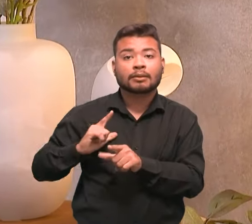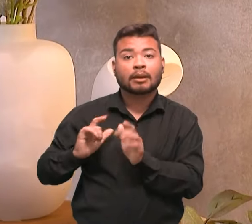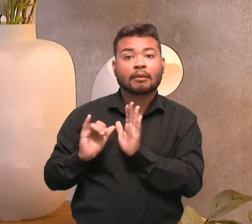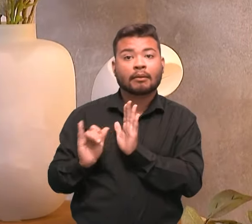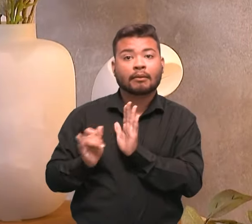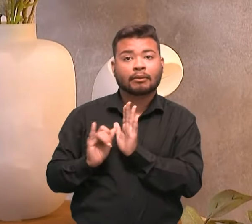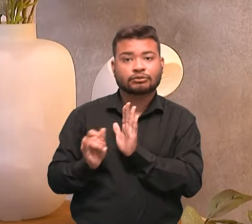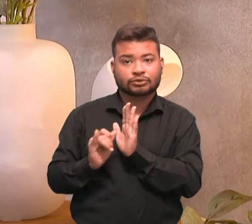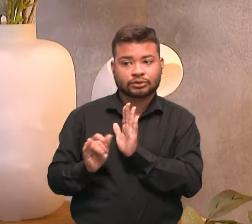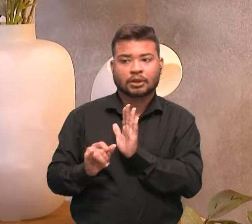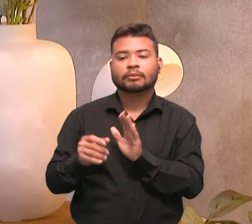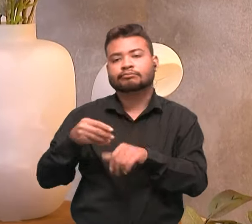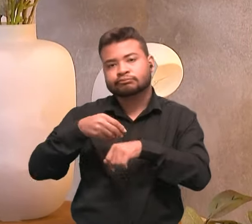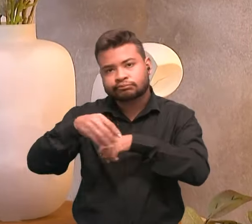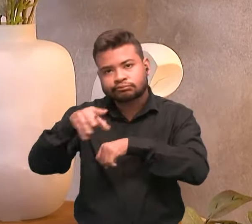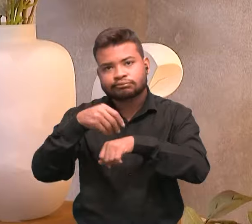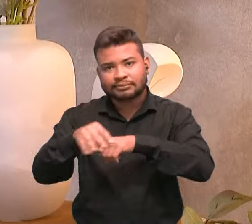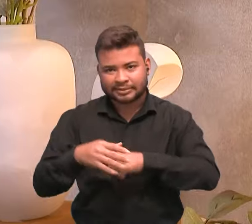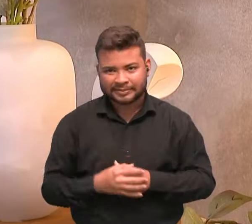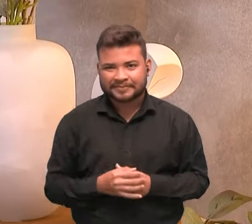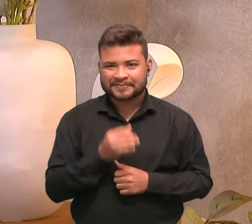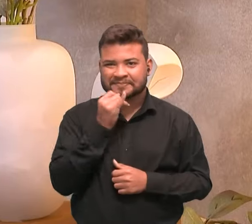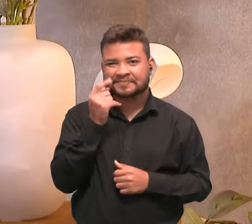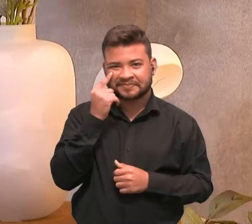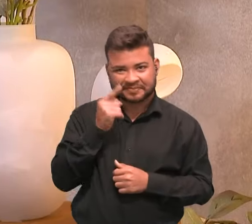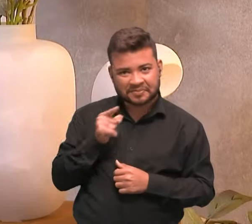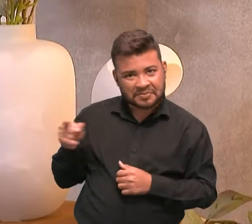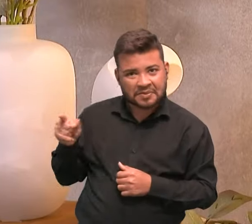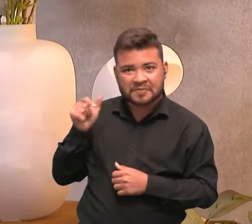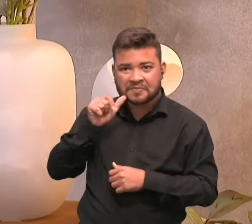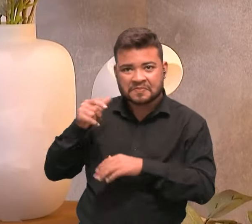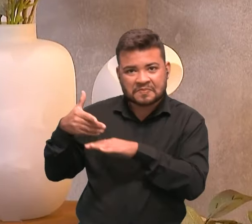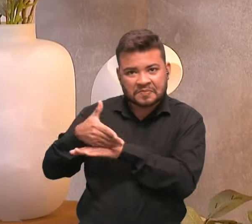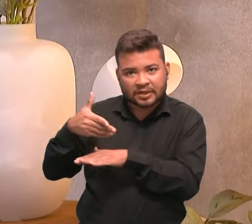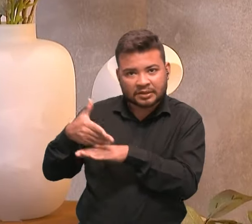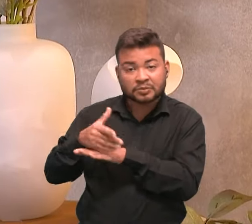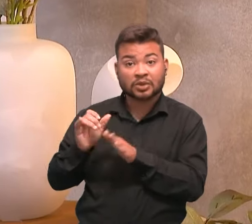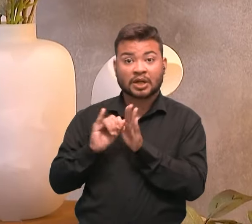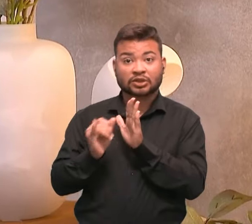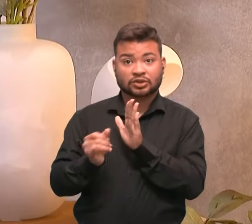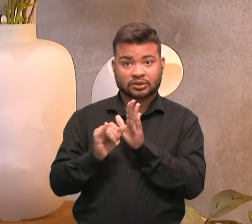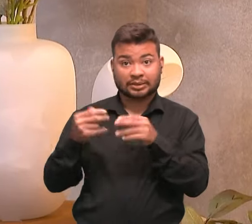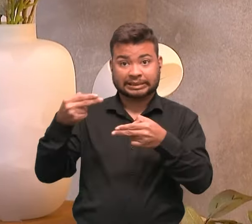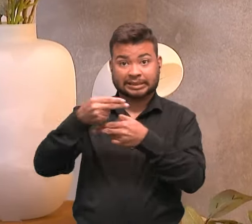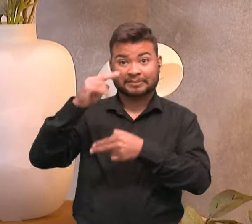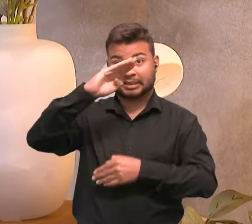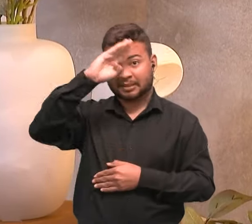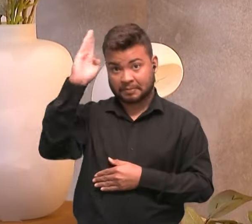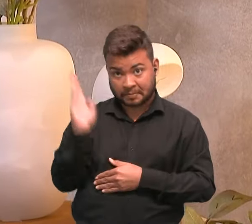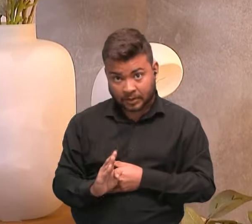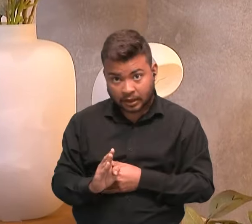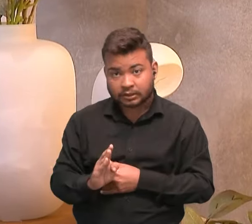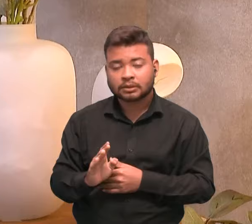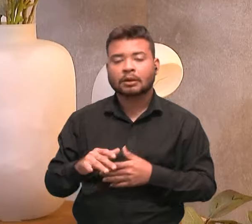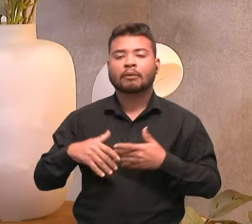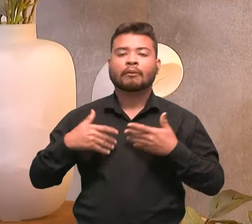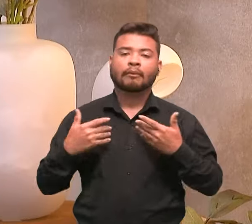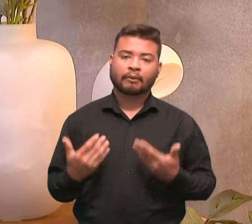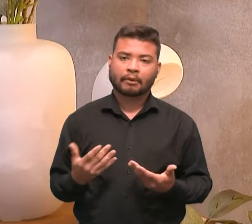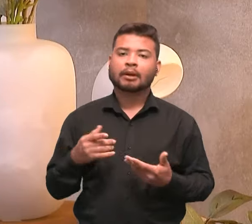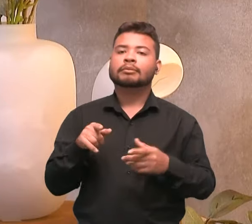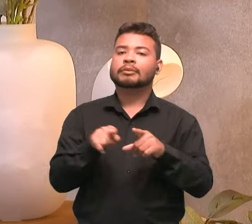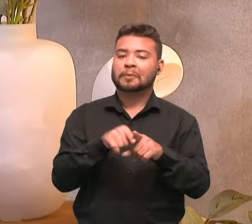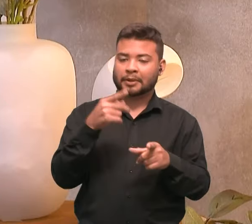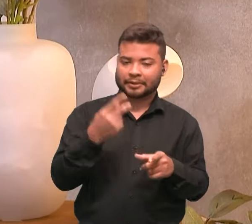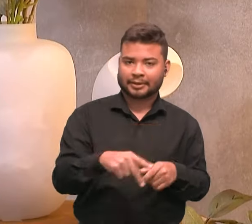que elas tiveram nesses editais aí do SEBRAE Nacional, é uma das possibilidades que o Centro